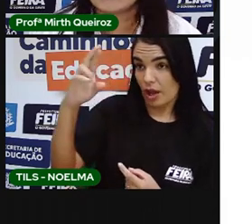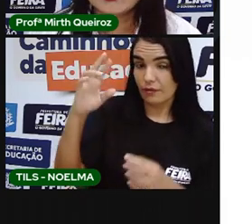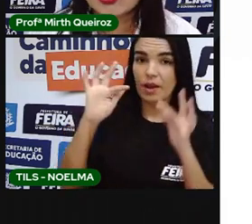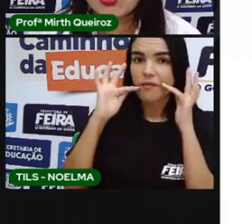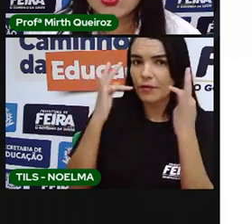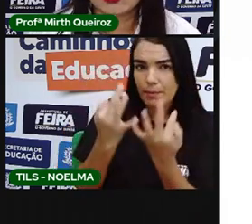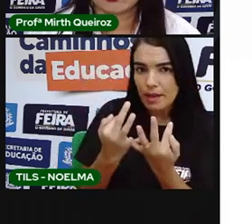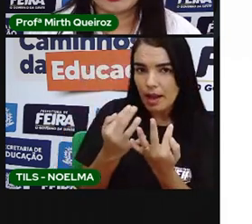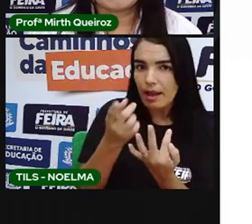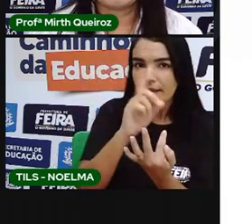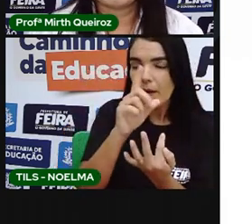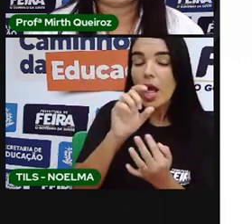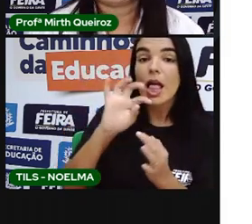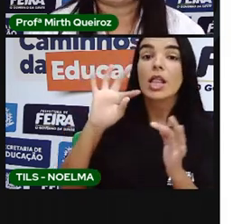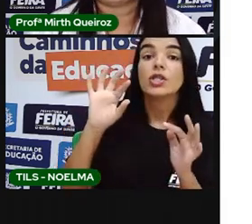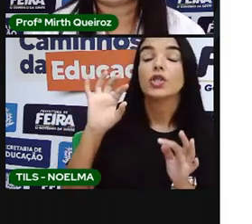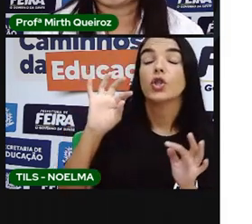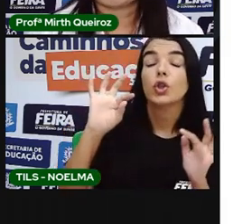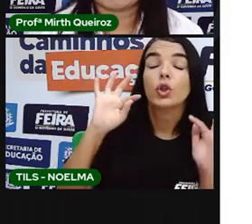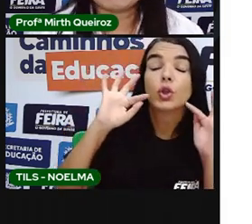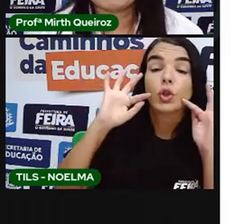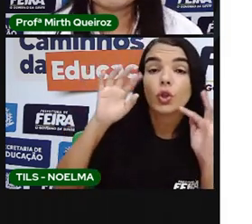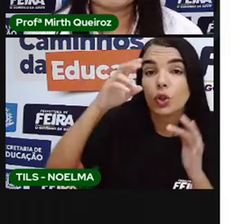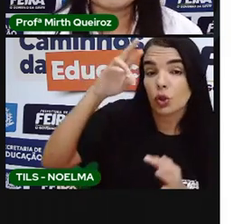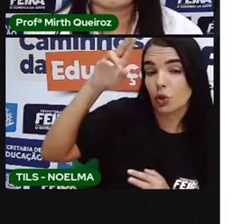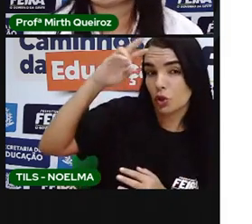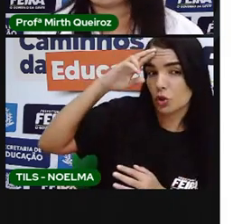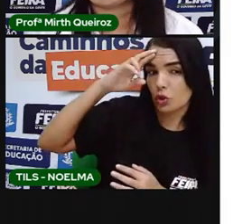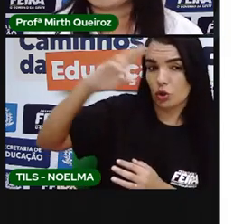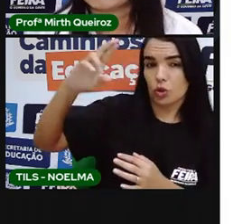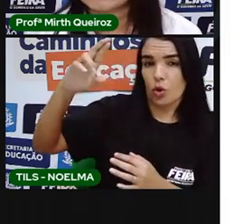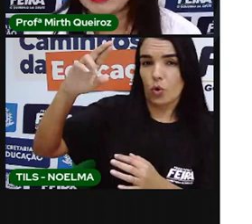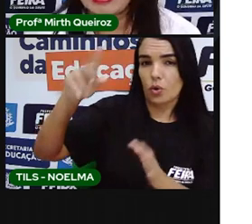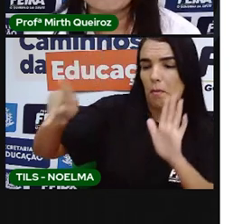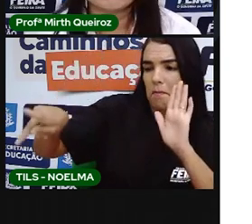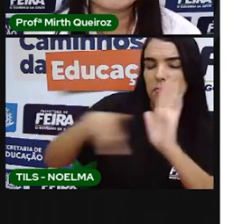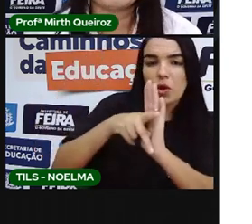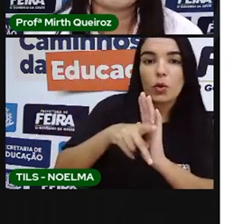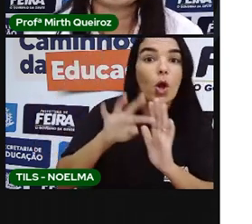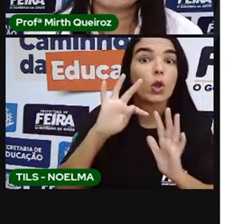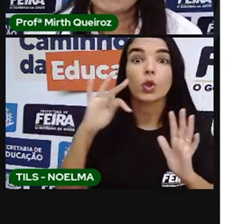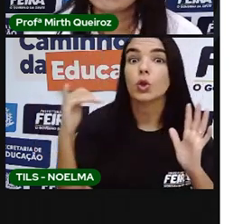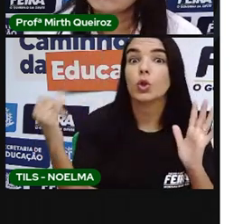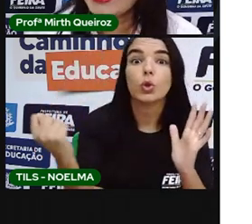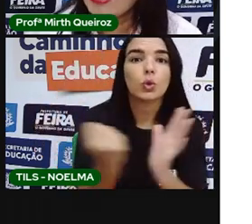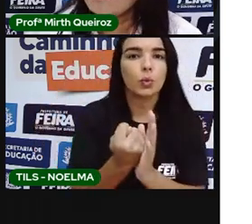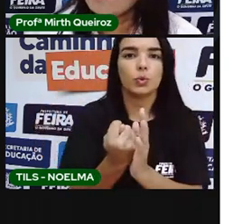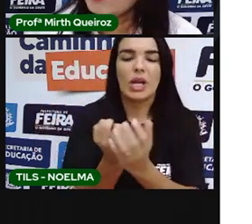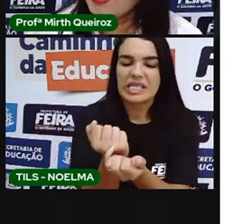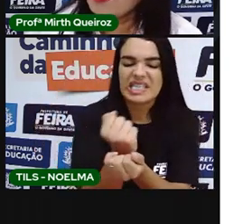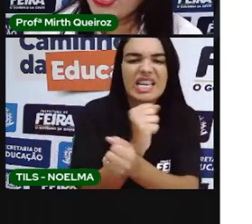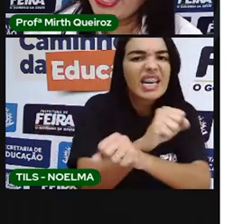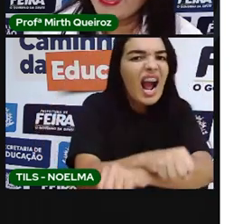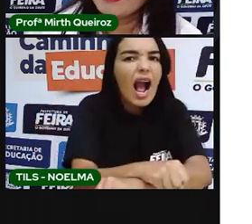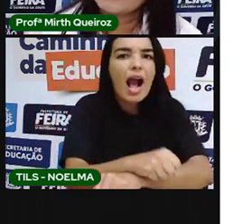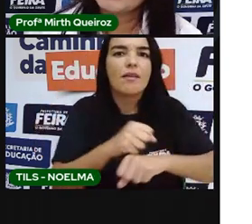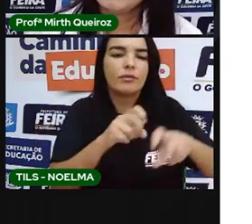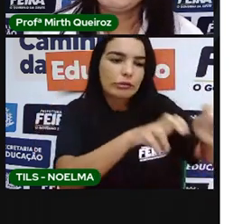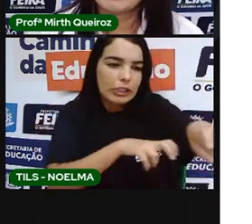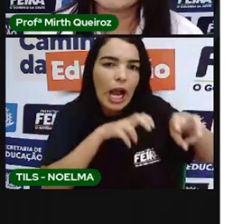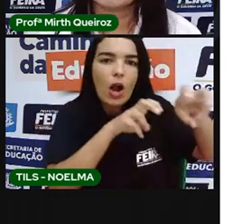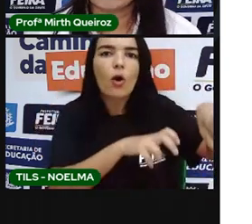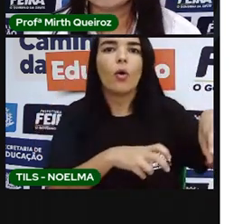mas ele era o dono de tudo. Ele era o dono das fazendas, ele era o dono dos escravos, ele era dono da mulher